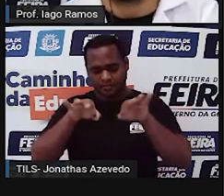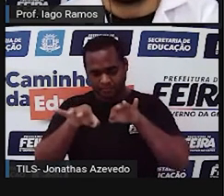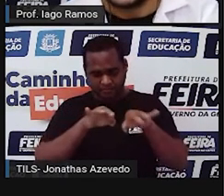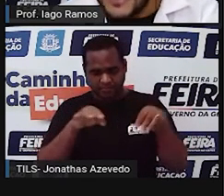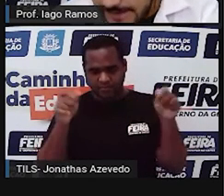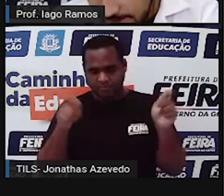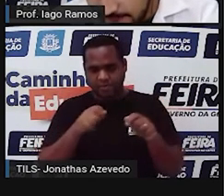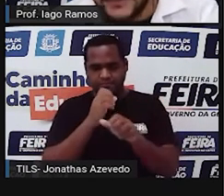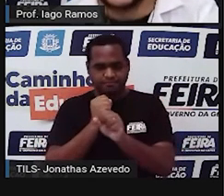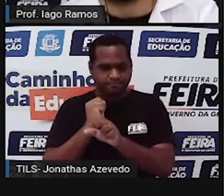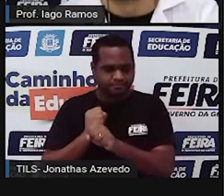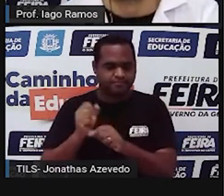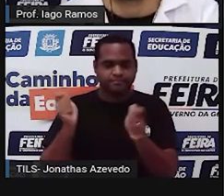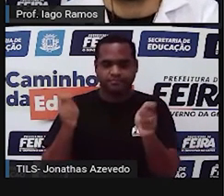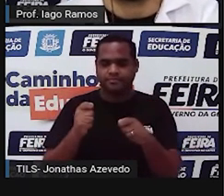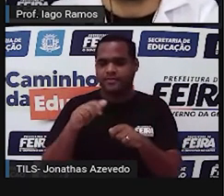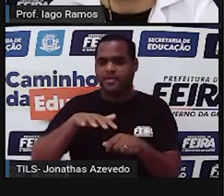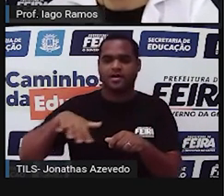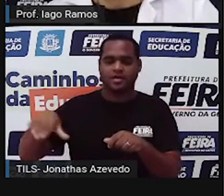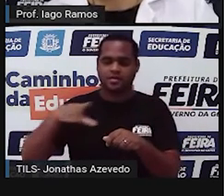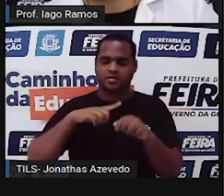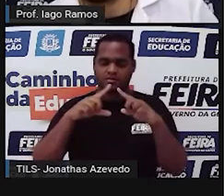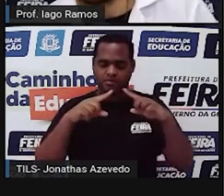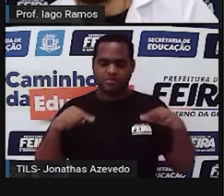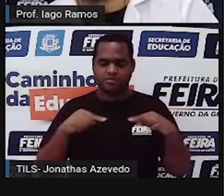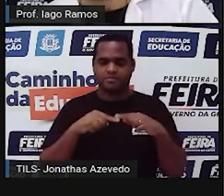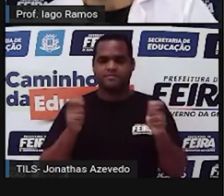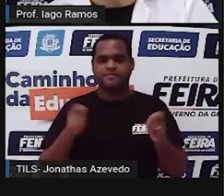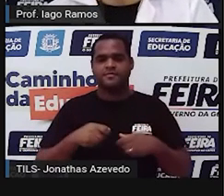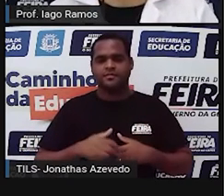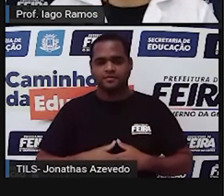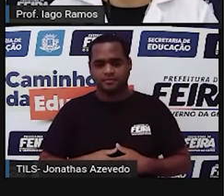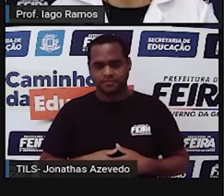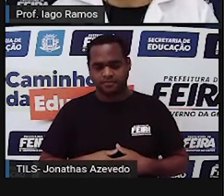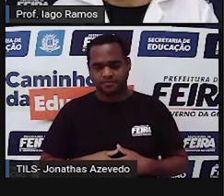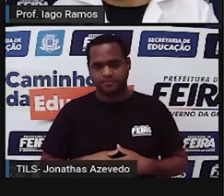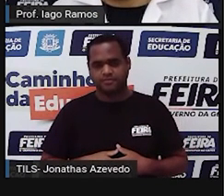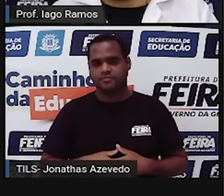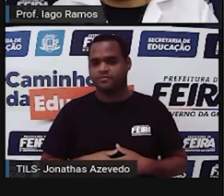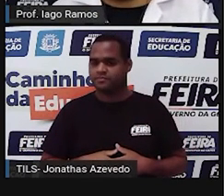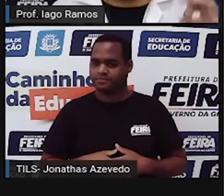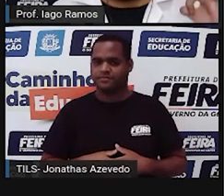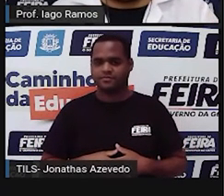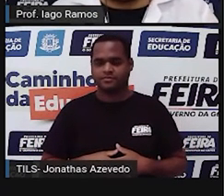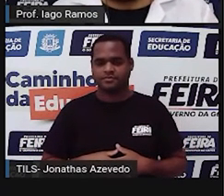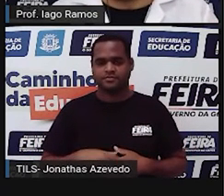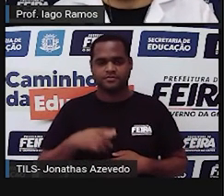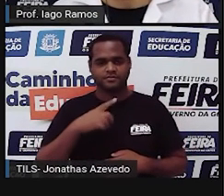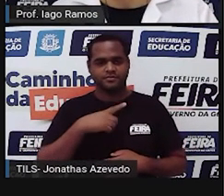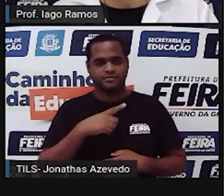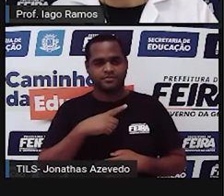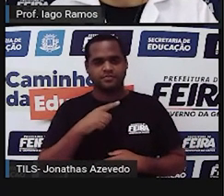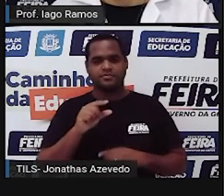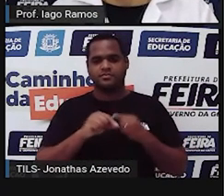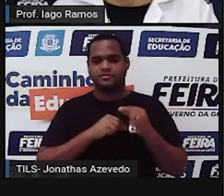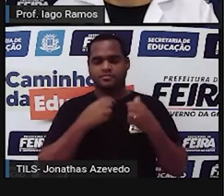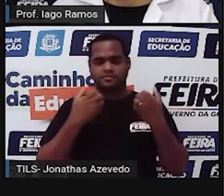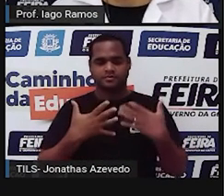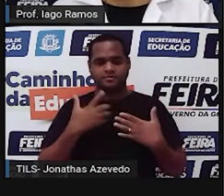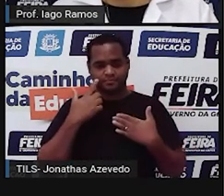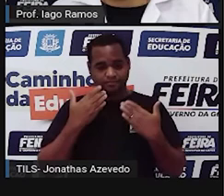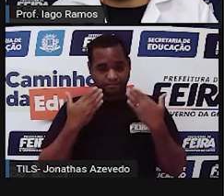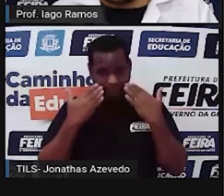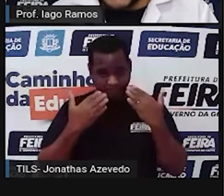calcular a área de um triângulo. Certo? Mas vamos exercitar isso, vamos fazer um exercício, né? Vai